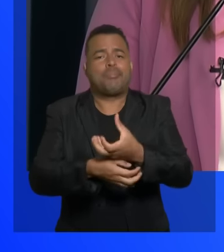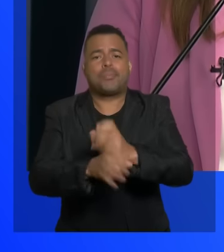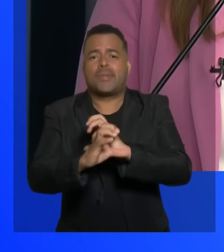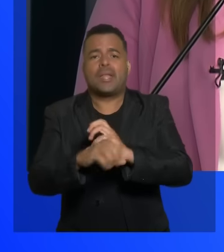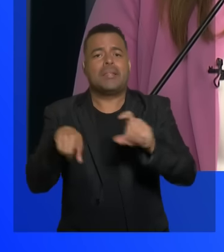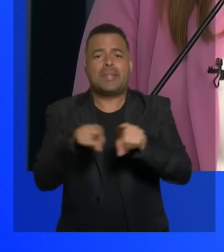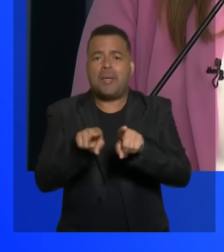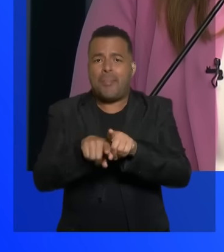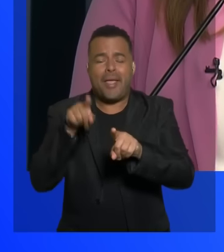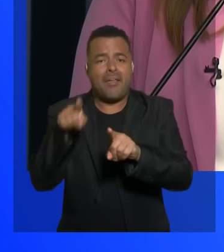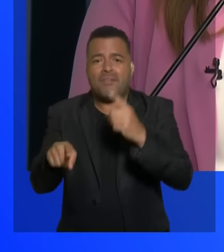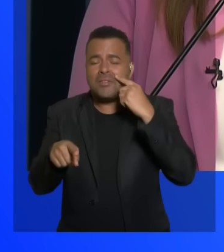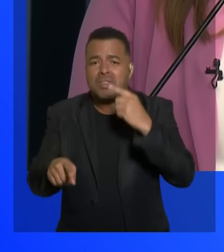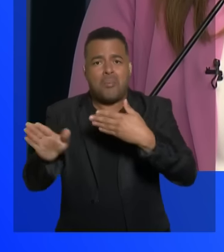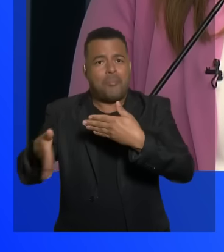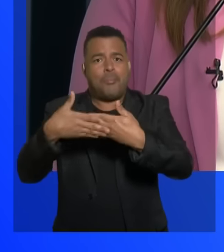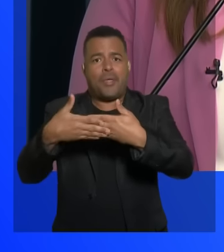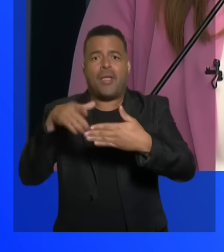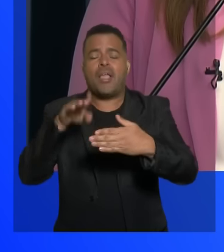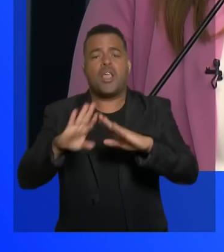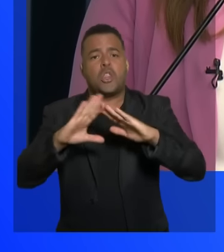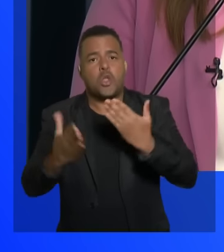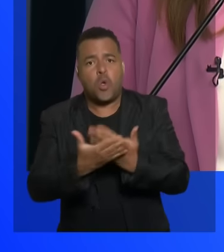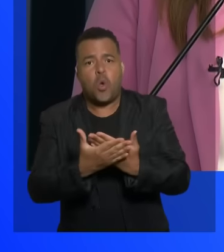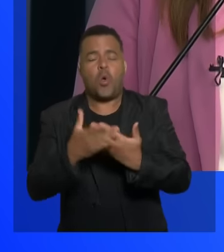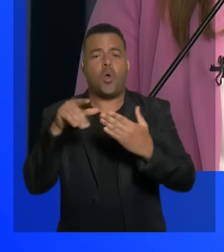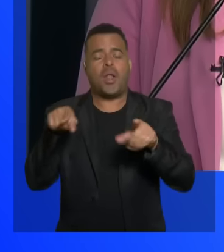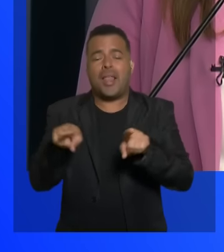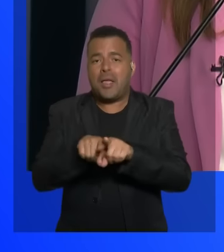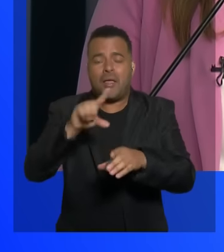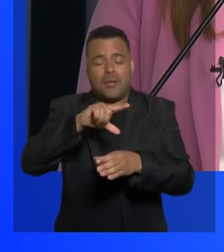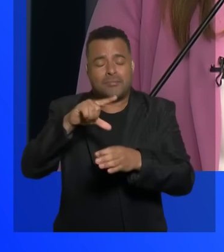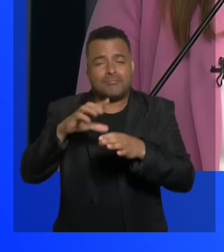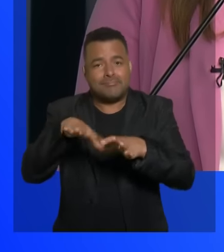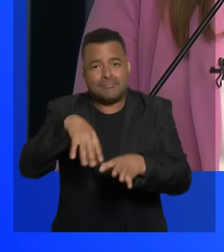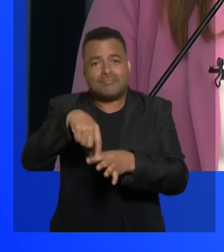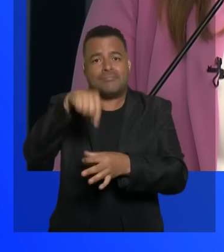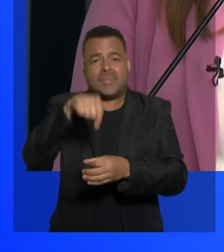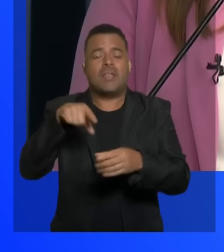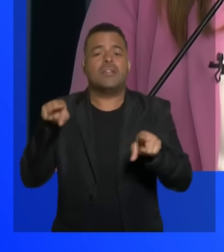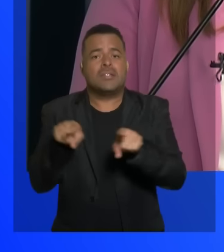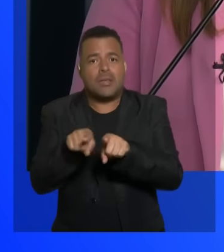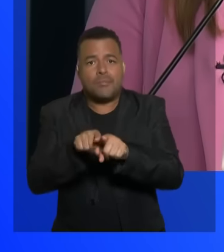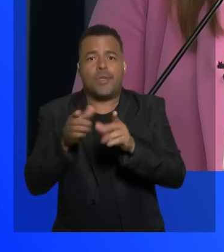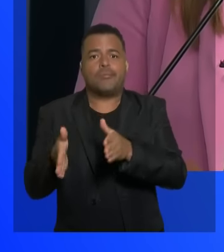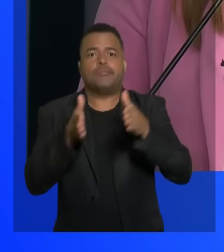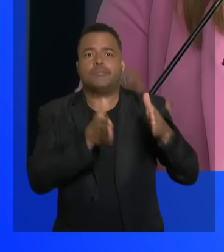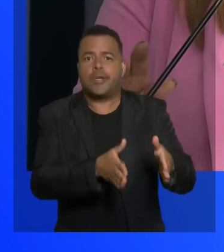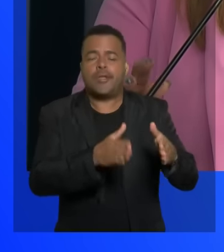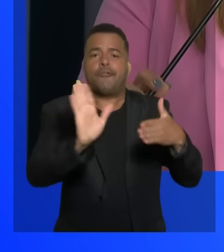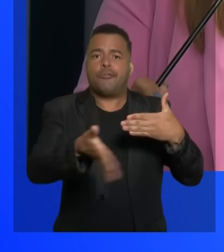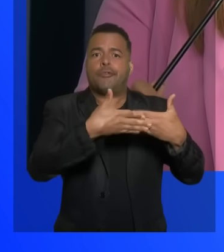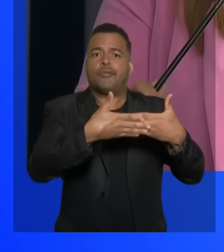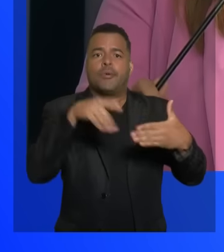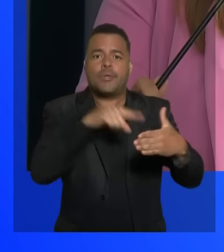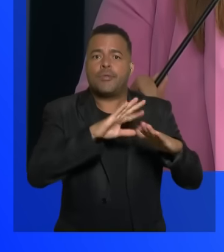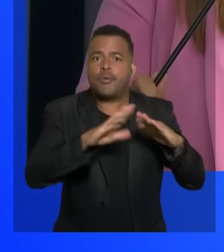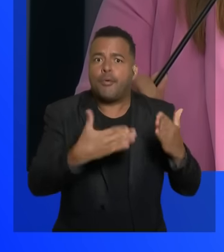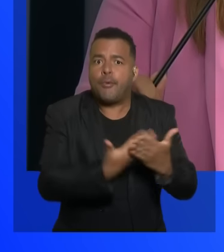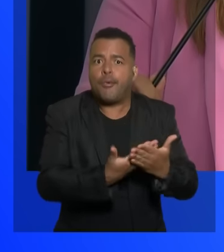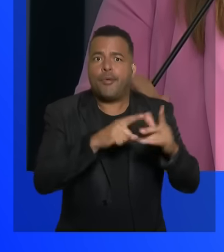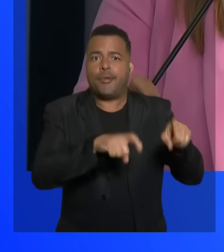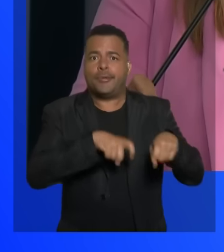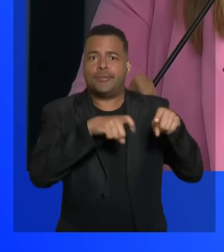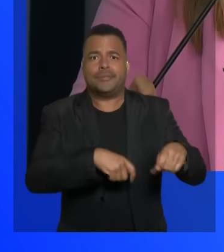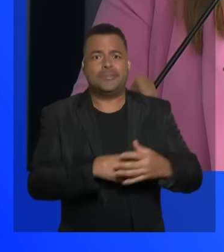escolas do campo. A senhora não presta assistência técnica aos pequenos produtores. Por que a senhora está tratando